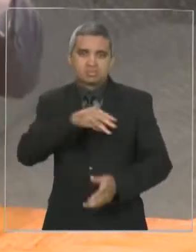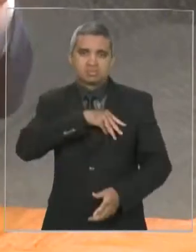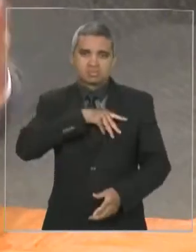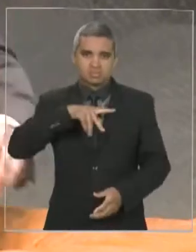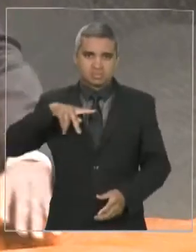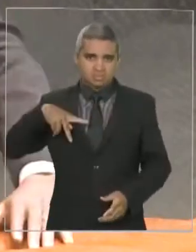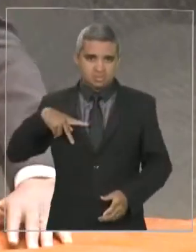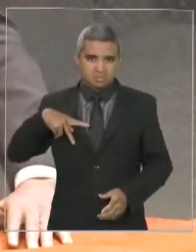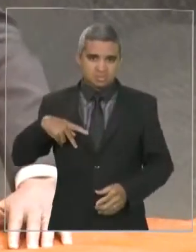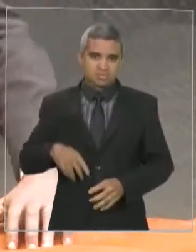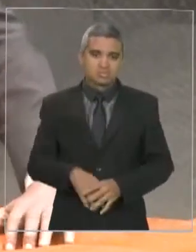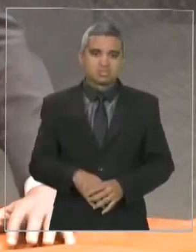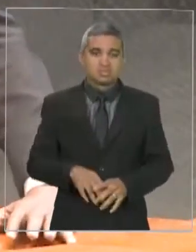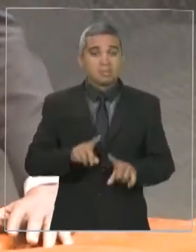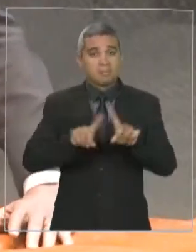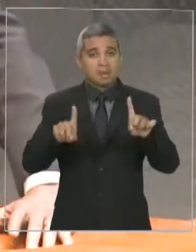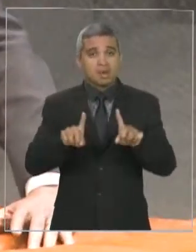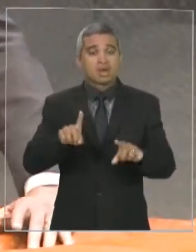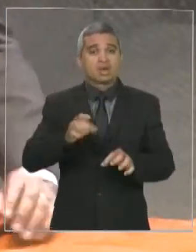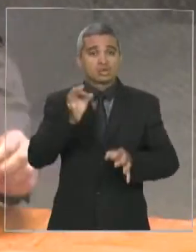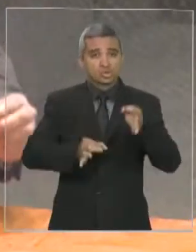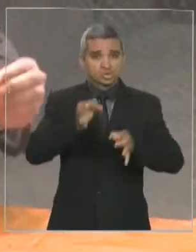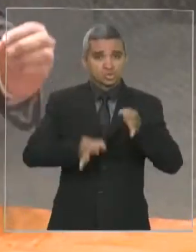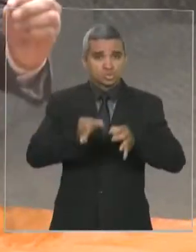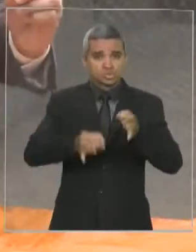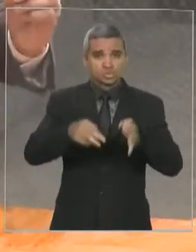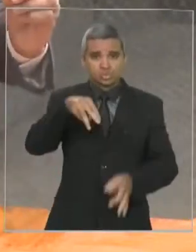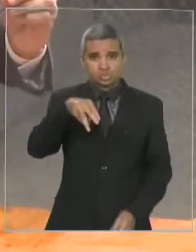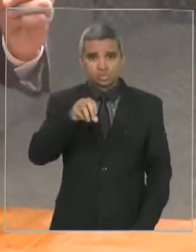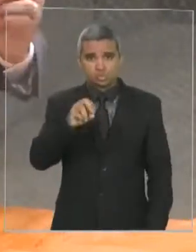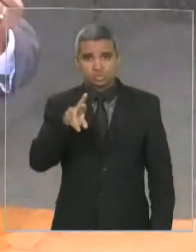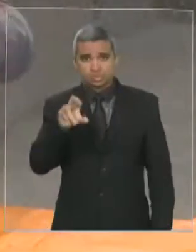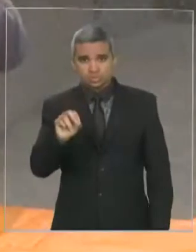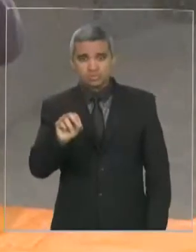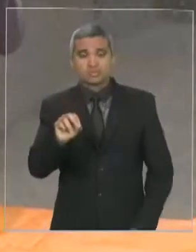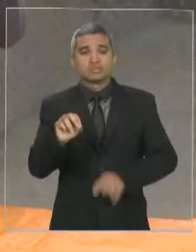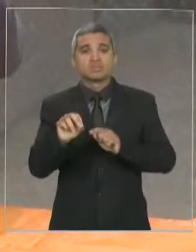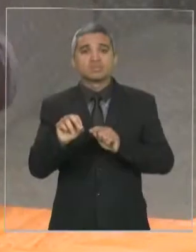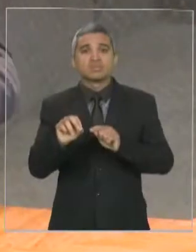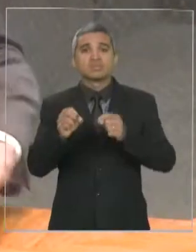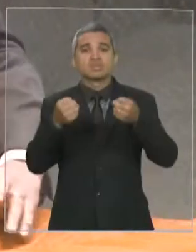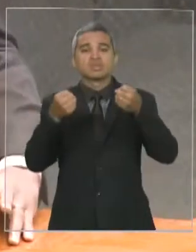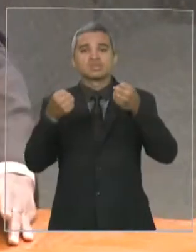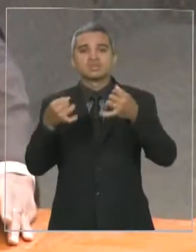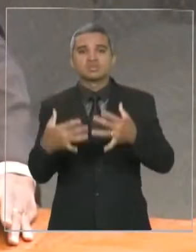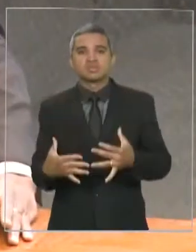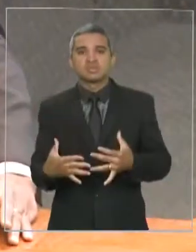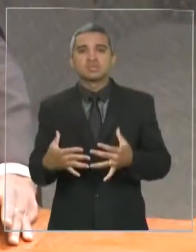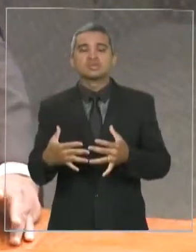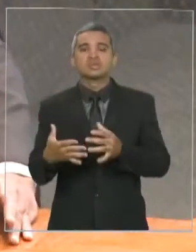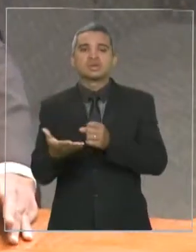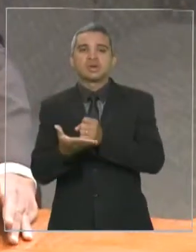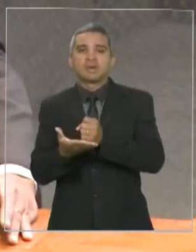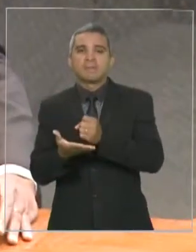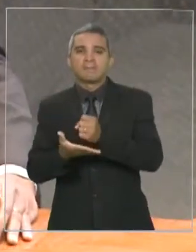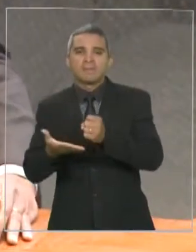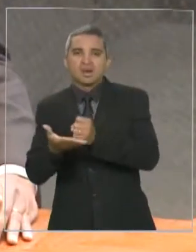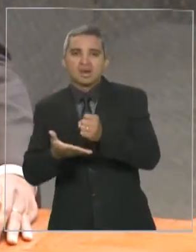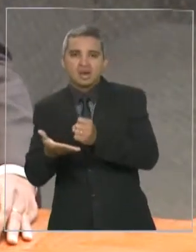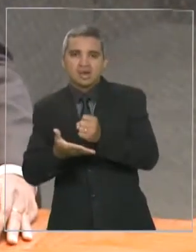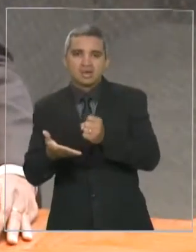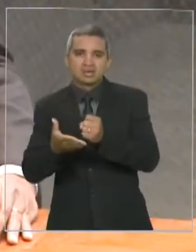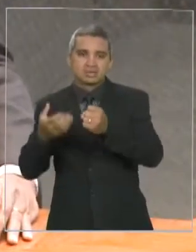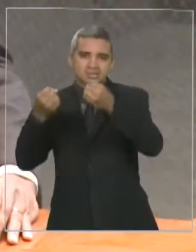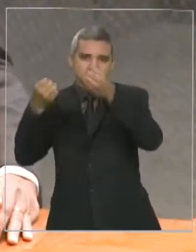usa de subterfúgio, de fundamento político para condenar